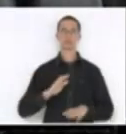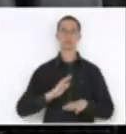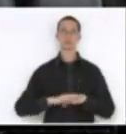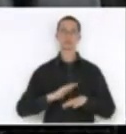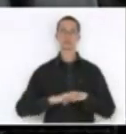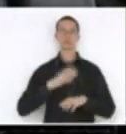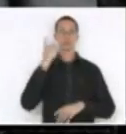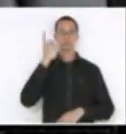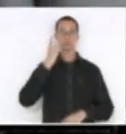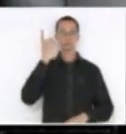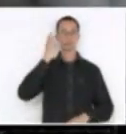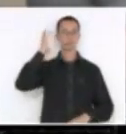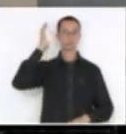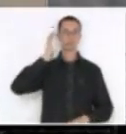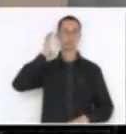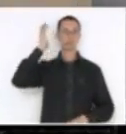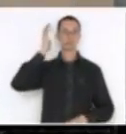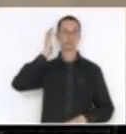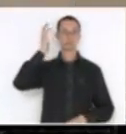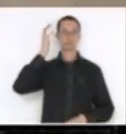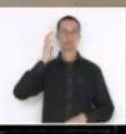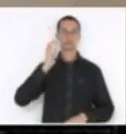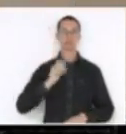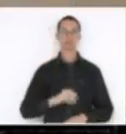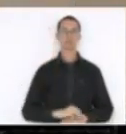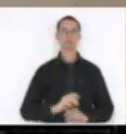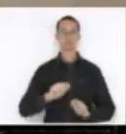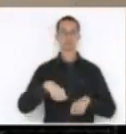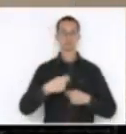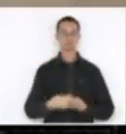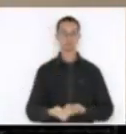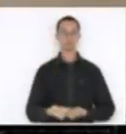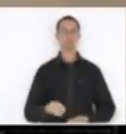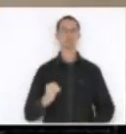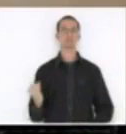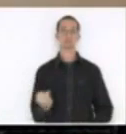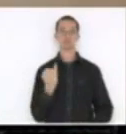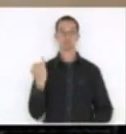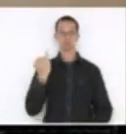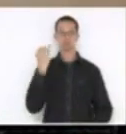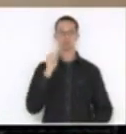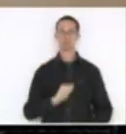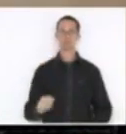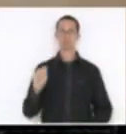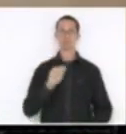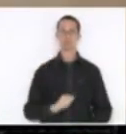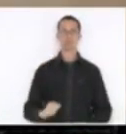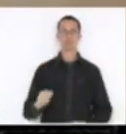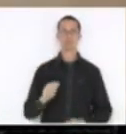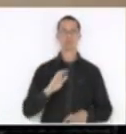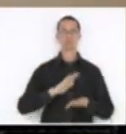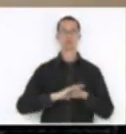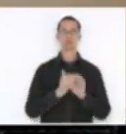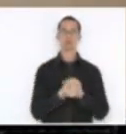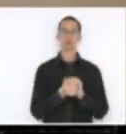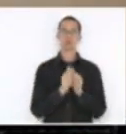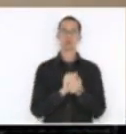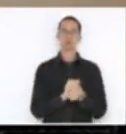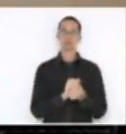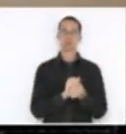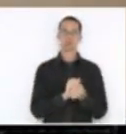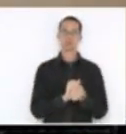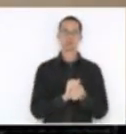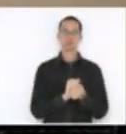deputada Ana Paula Lima, declara de utilidade pública a Associação de Artesões de Meia Praia